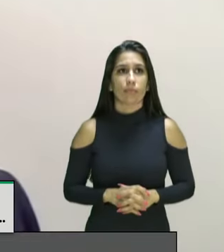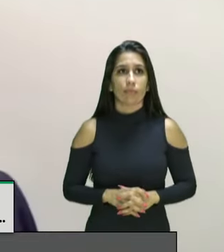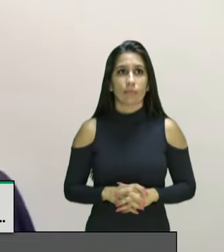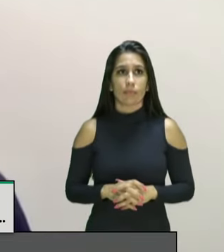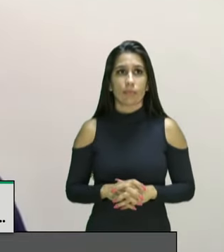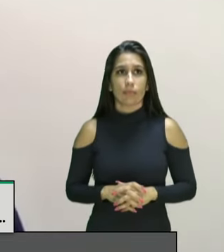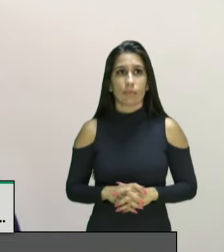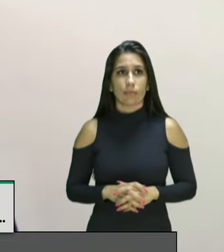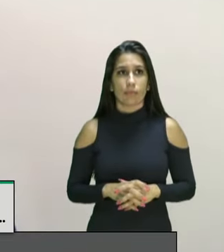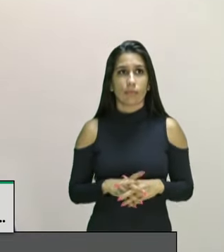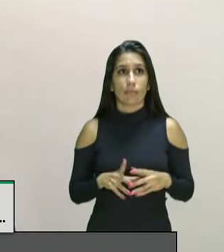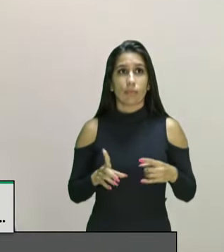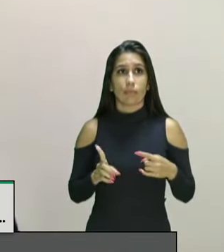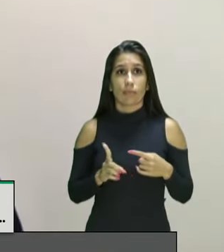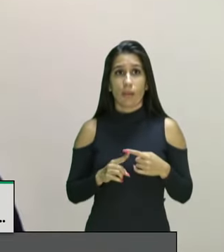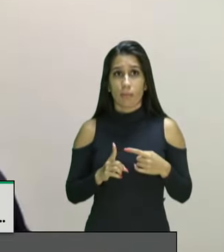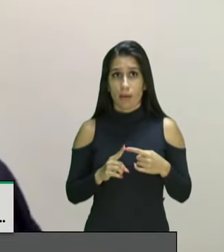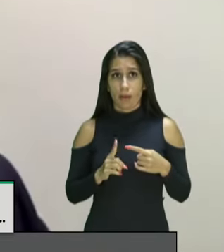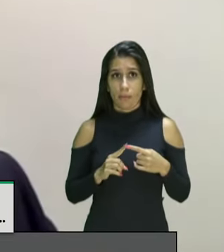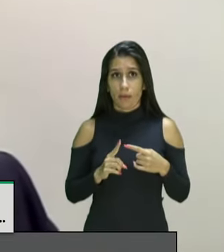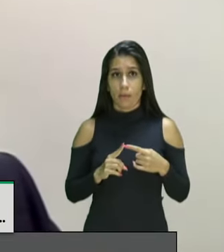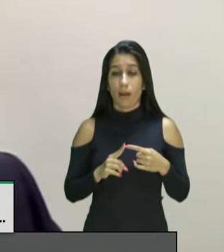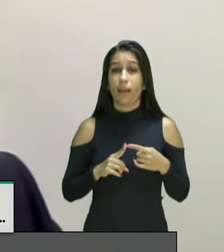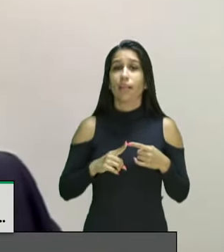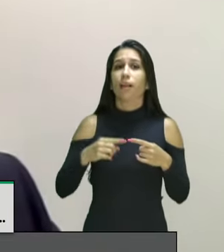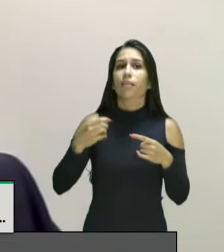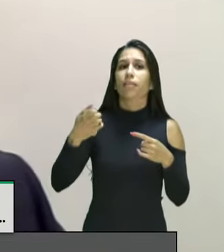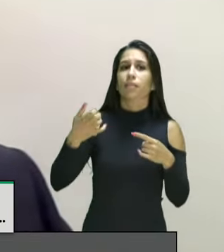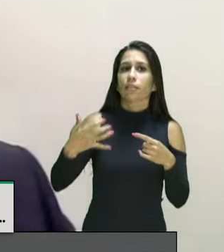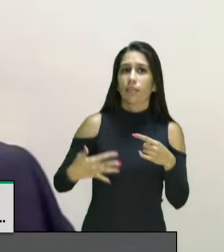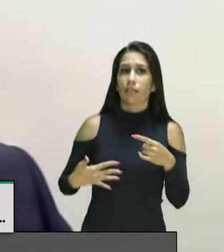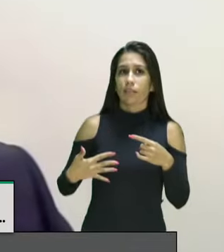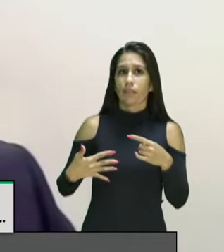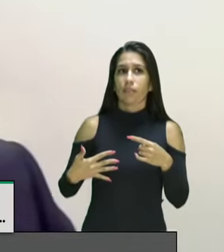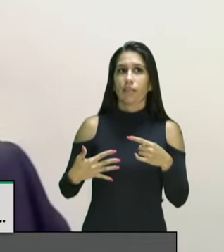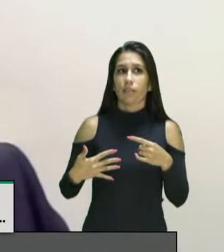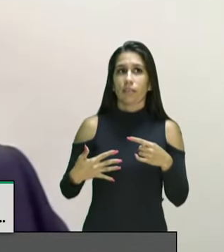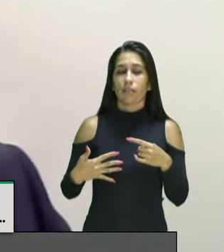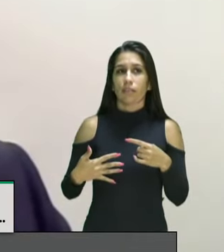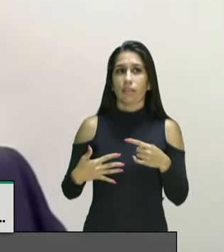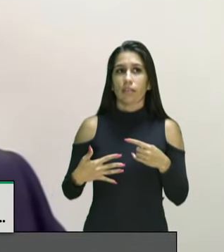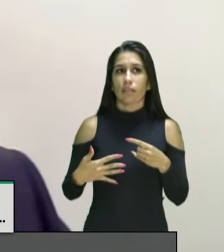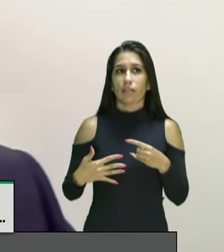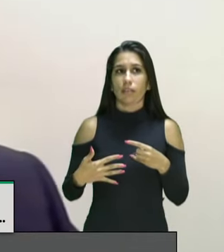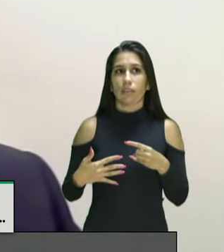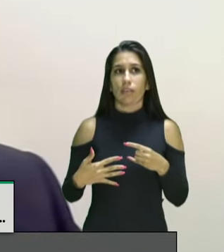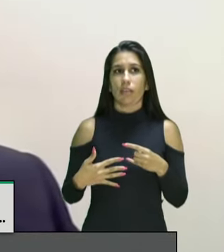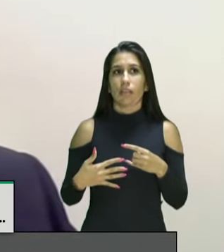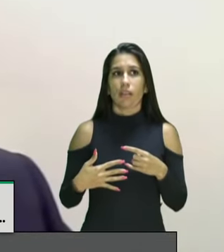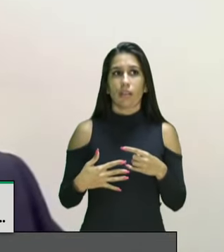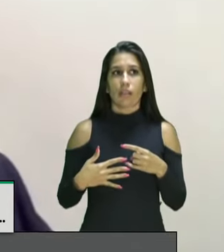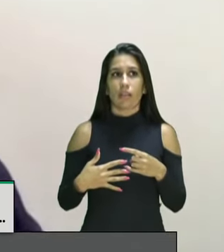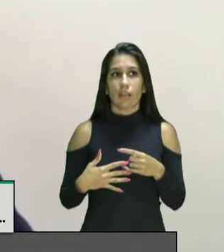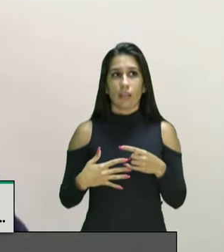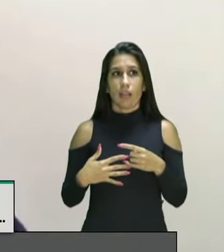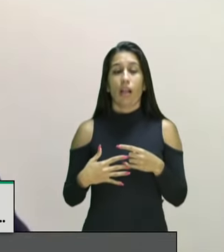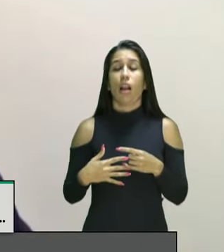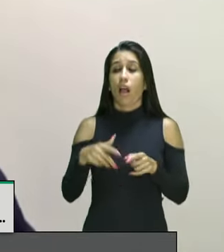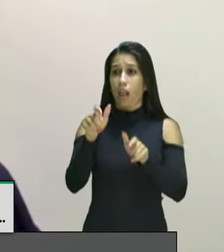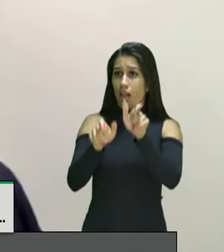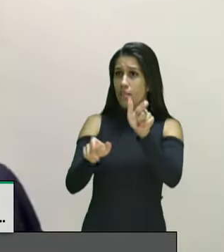fazer a justificativa aqui e a informação de que uma boa parte das falas que aqui foram